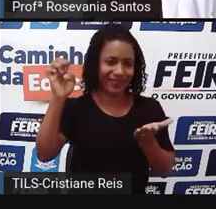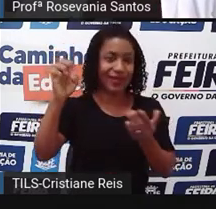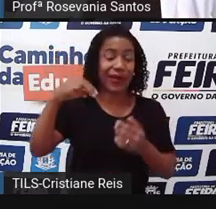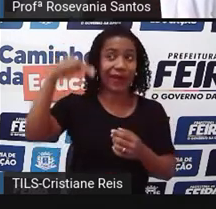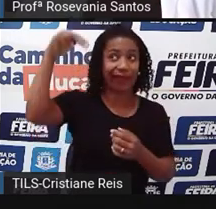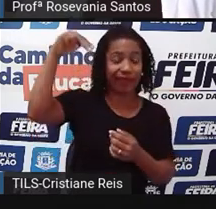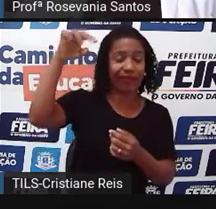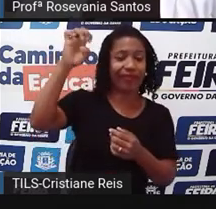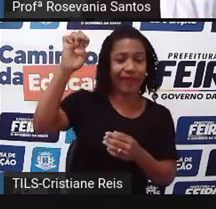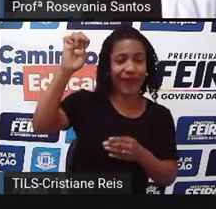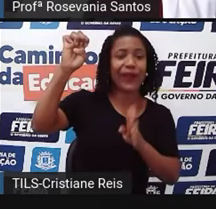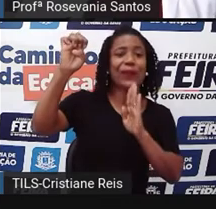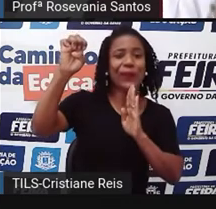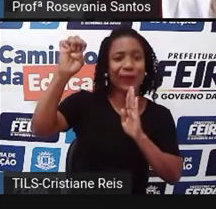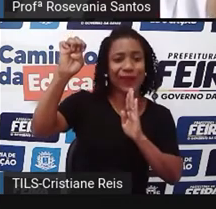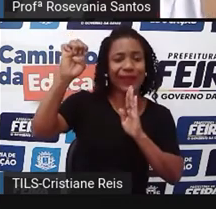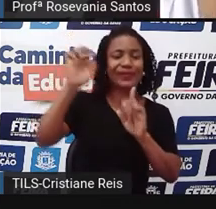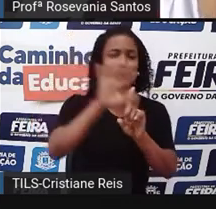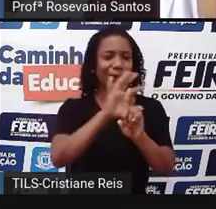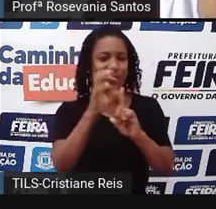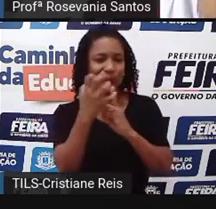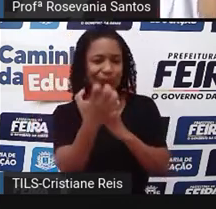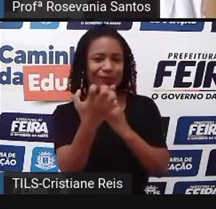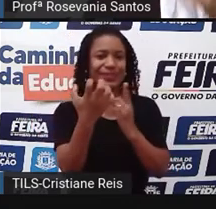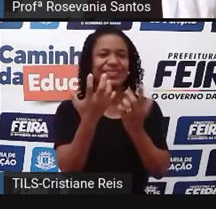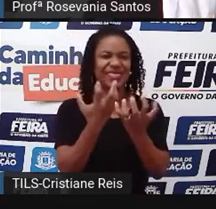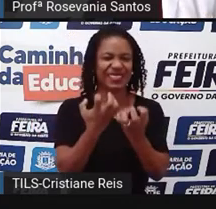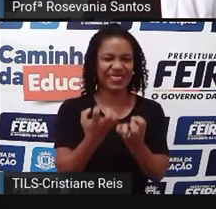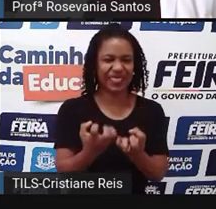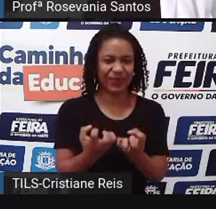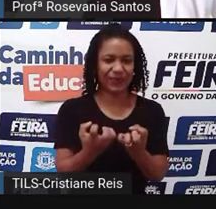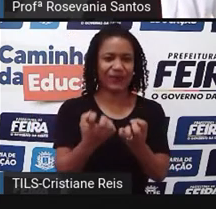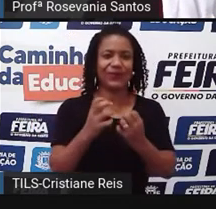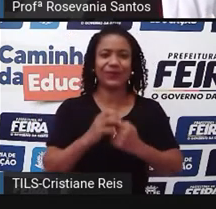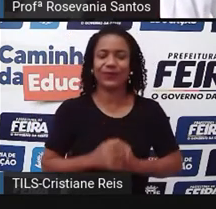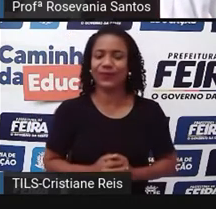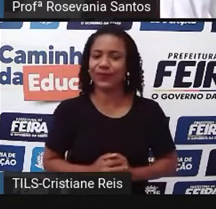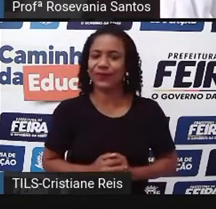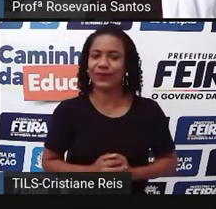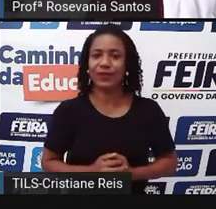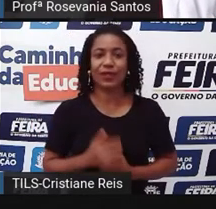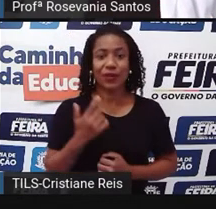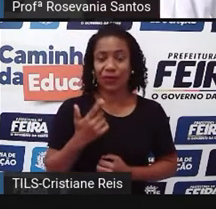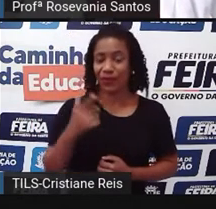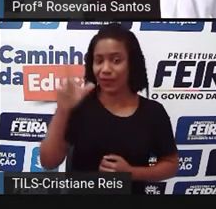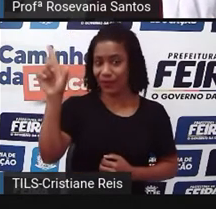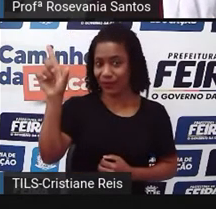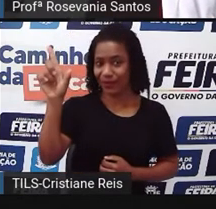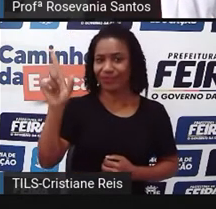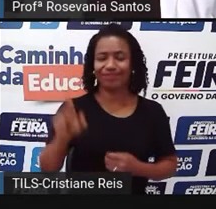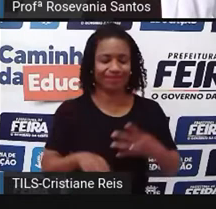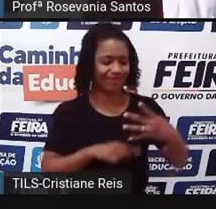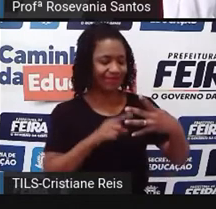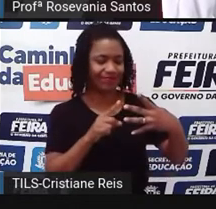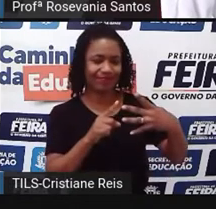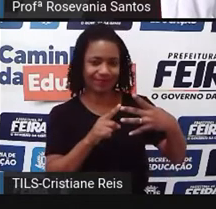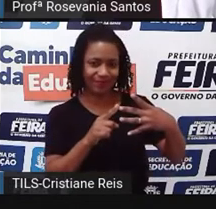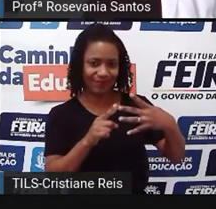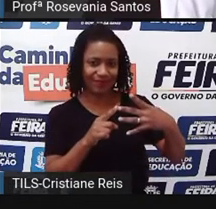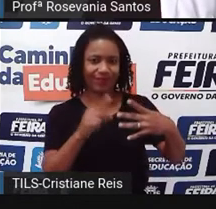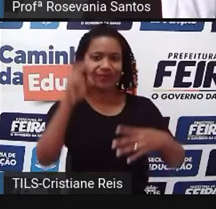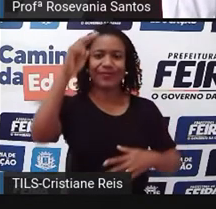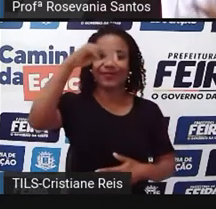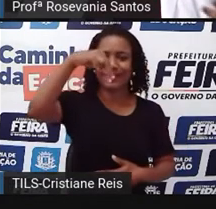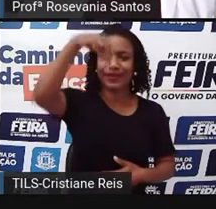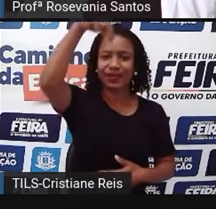mundo já lembra logo dessa região mais seca. Bom, outra região é a região norte. Olha, perceba que até